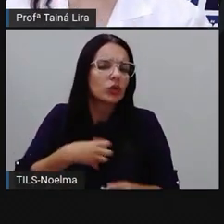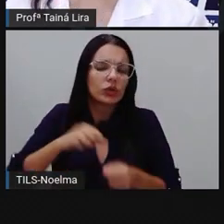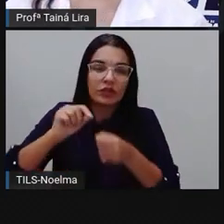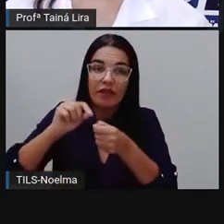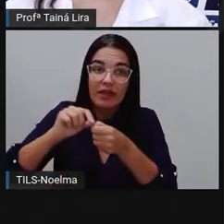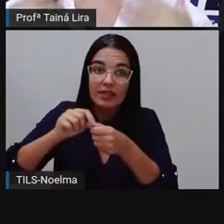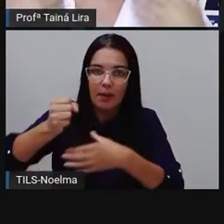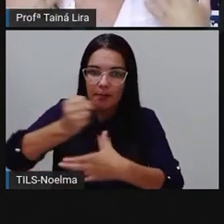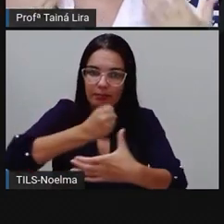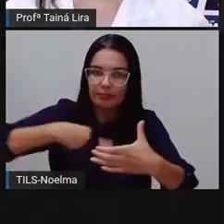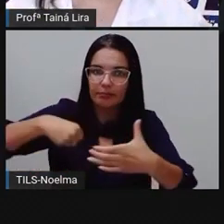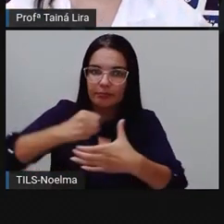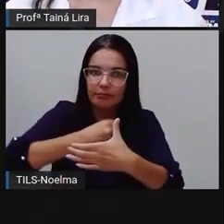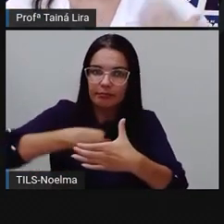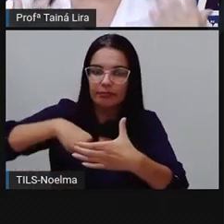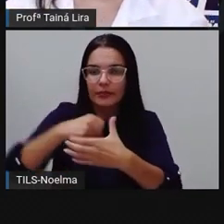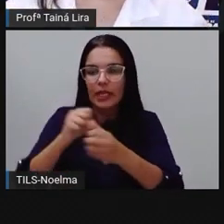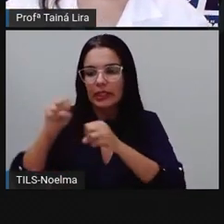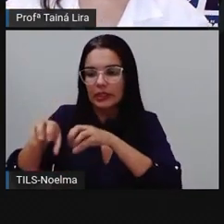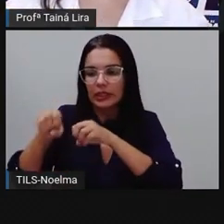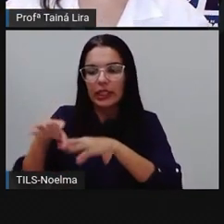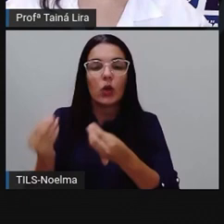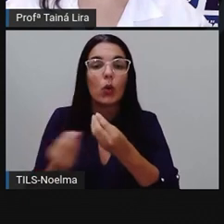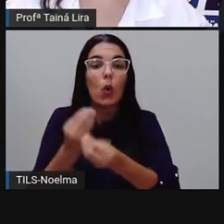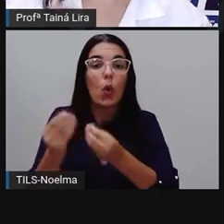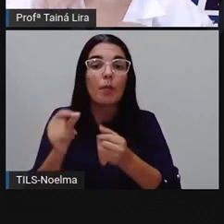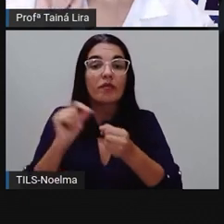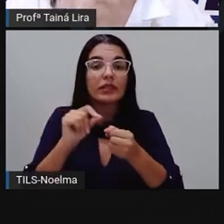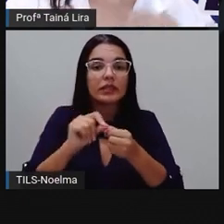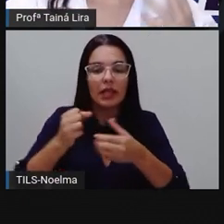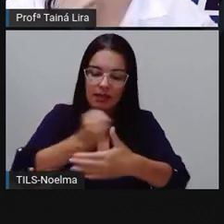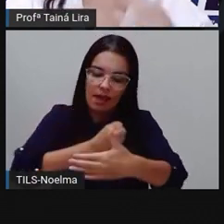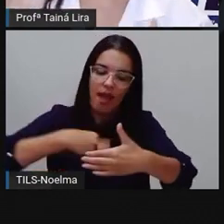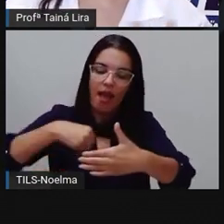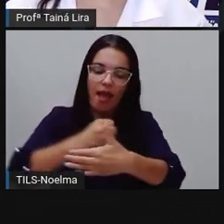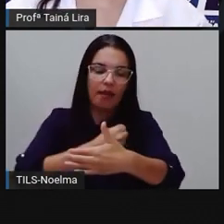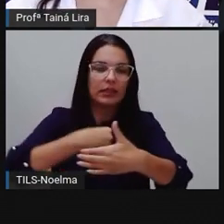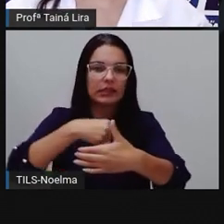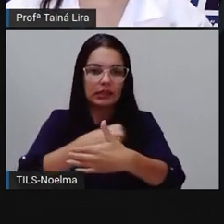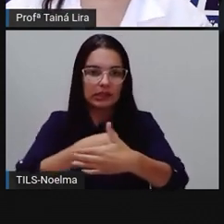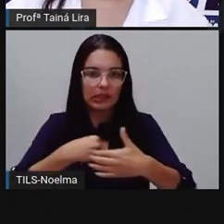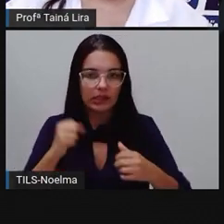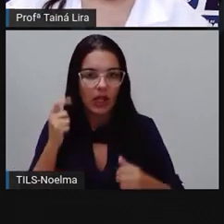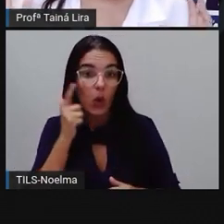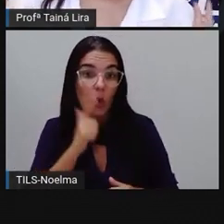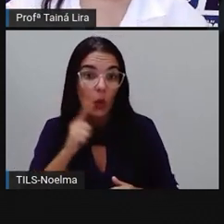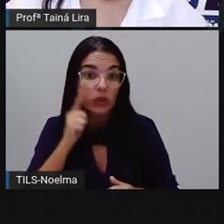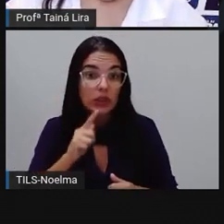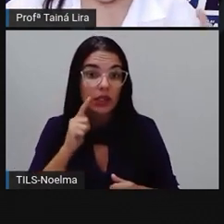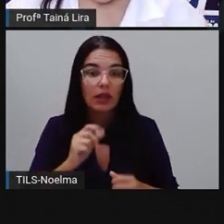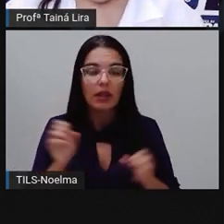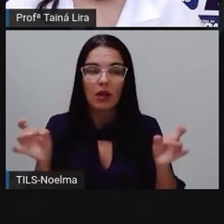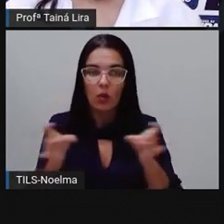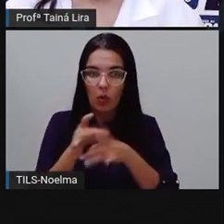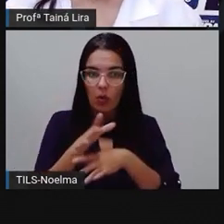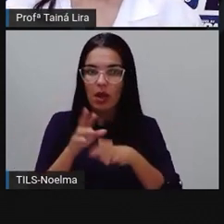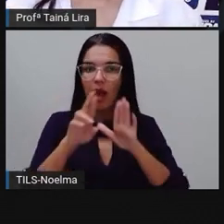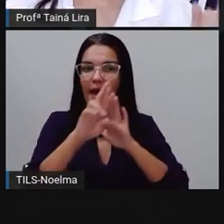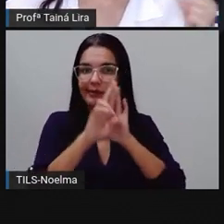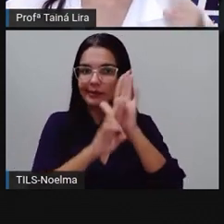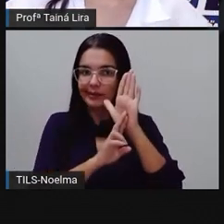é ensinando como é que você vai usar esses ingredientes para conseguir ali fazer a sua receita, tá?